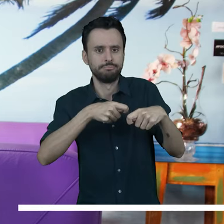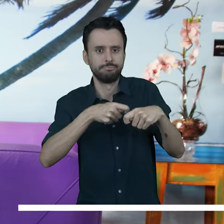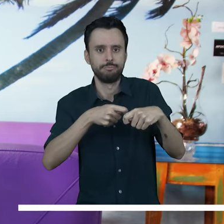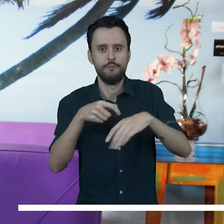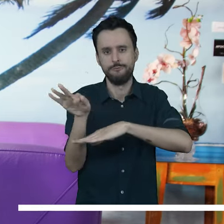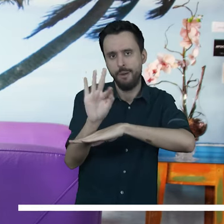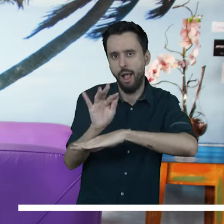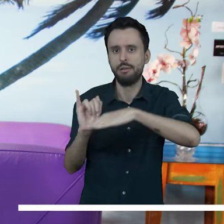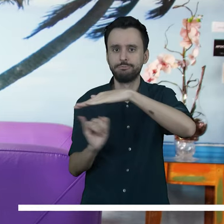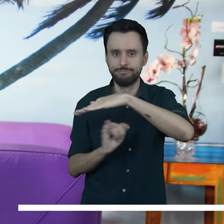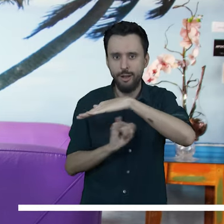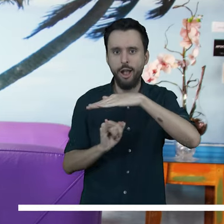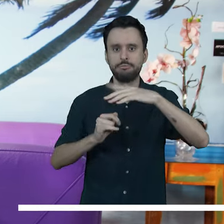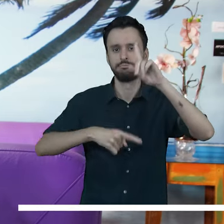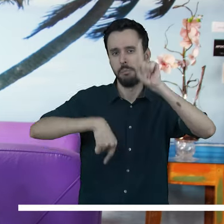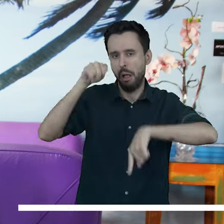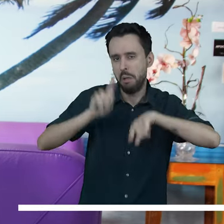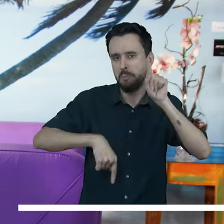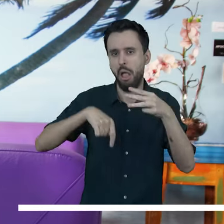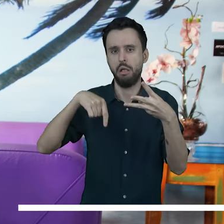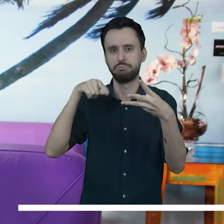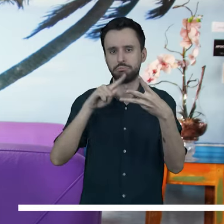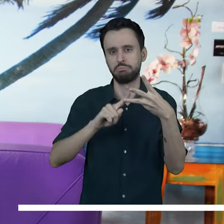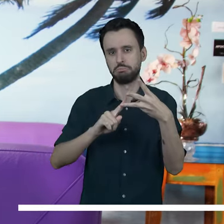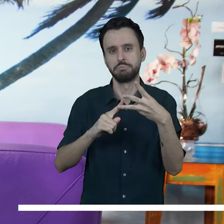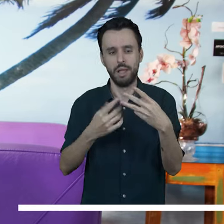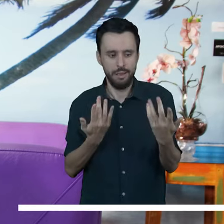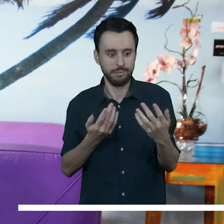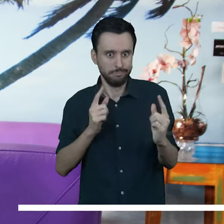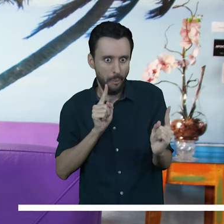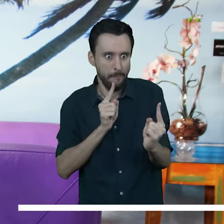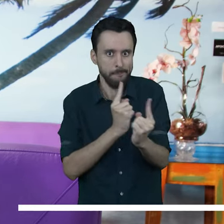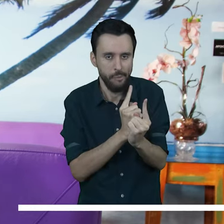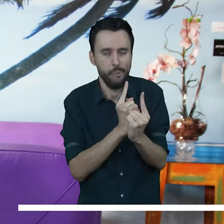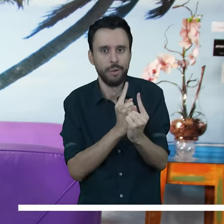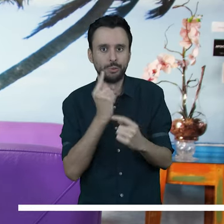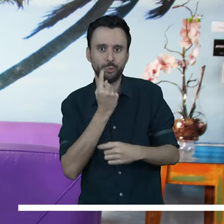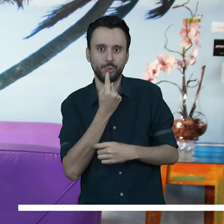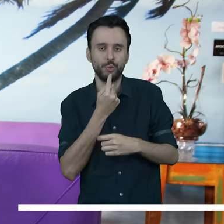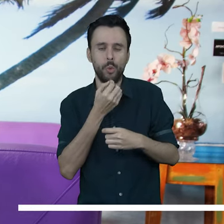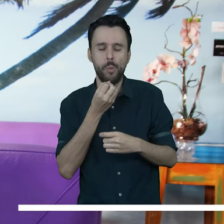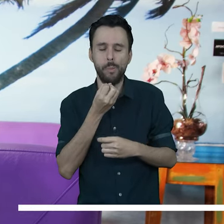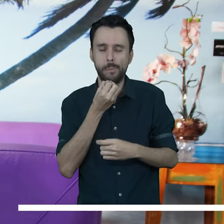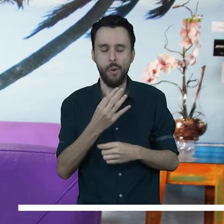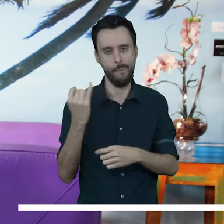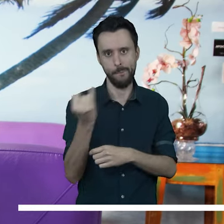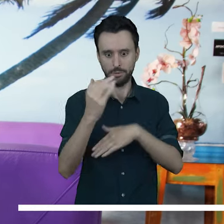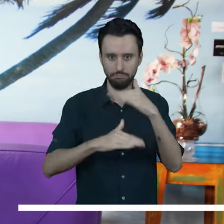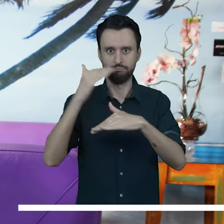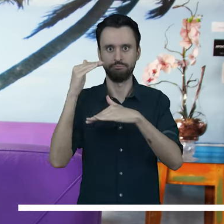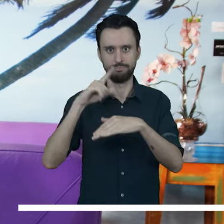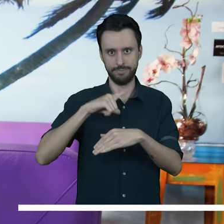Então, é uma maneira de aprender a informalidade, a formalidade da língua, as variações. Então, o contato com o público surdo é, sem dúvidas,